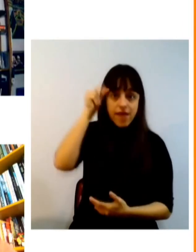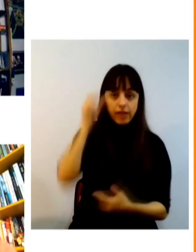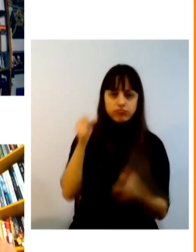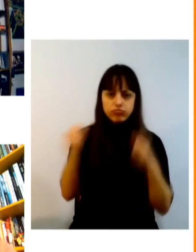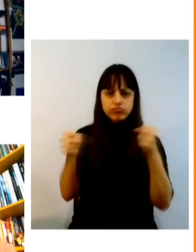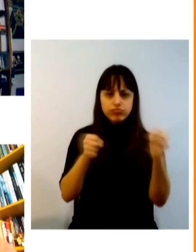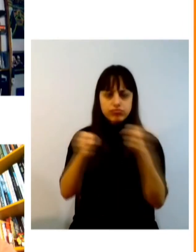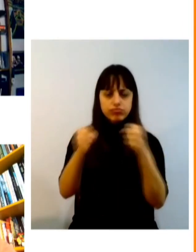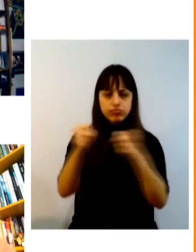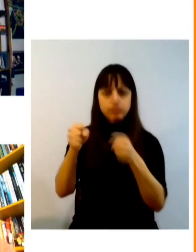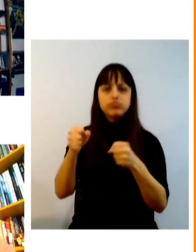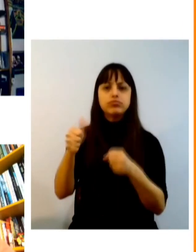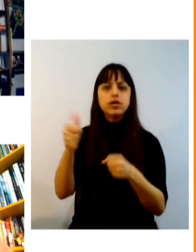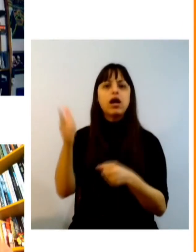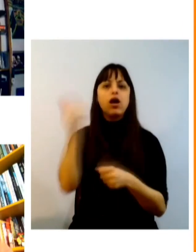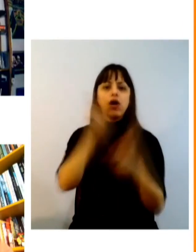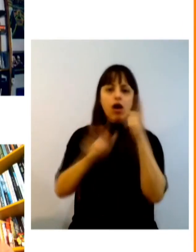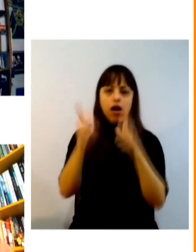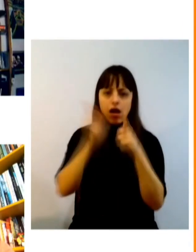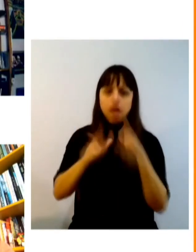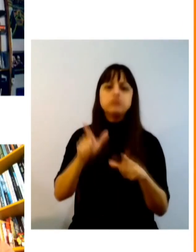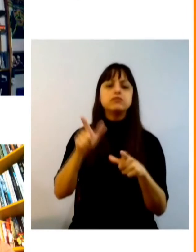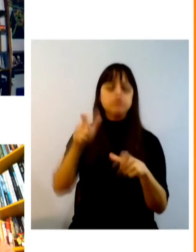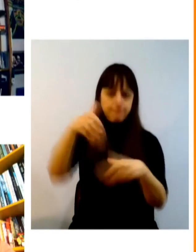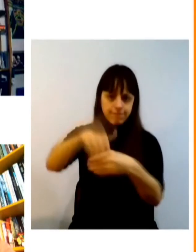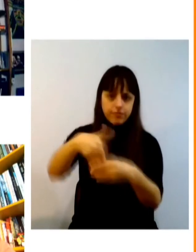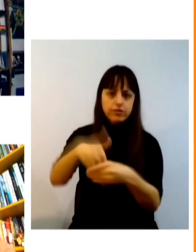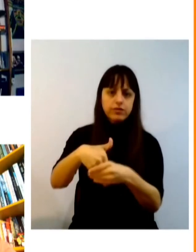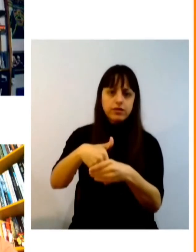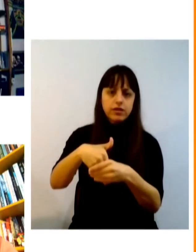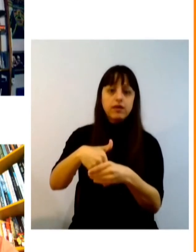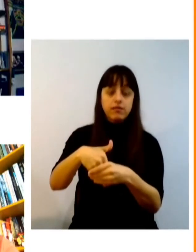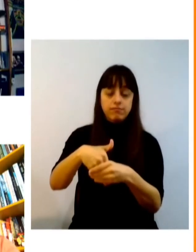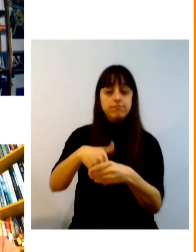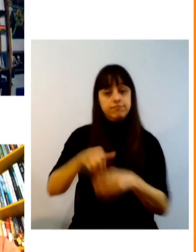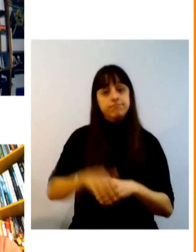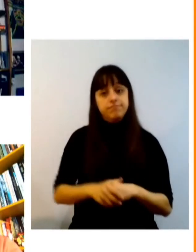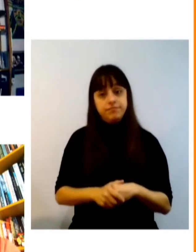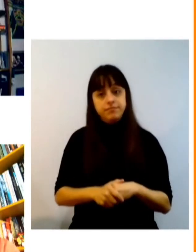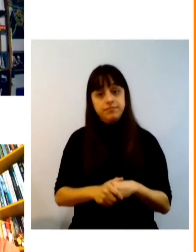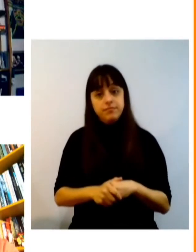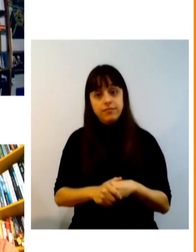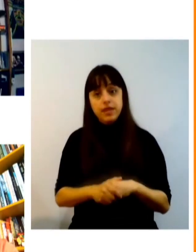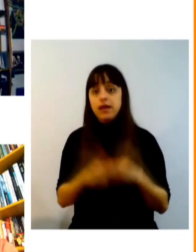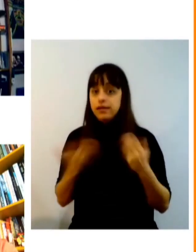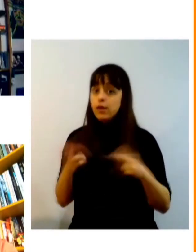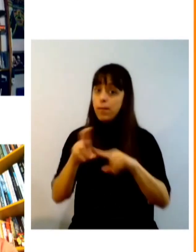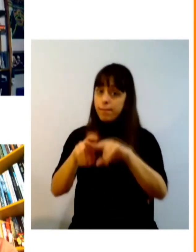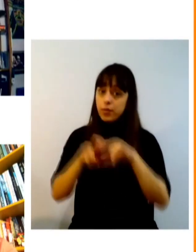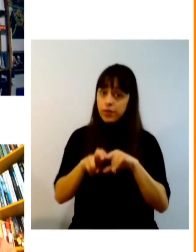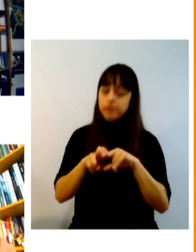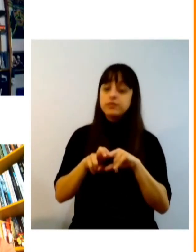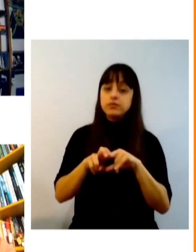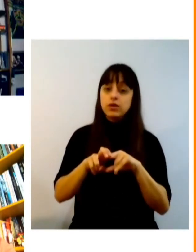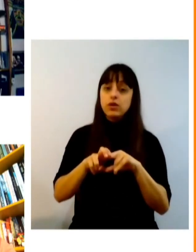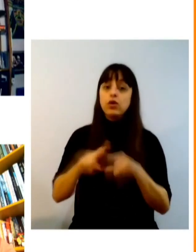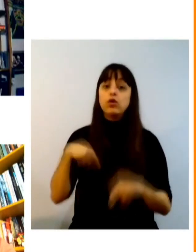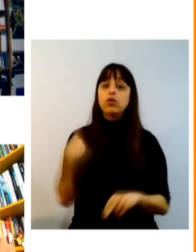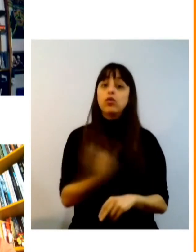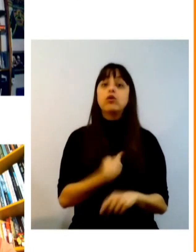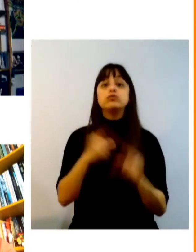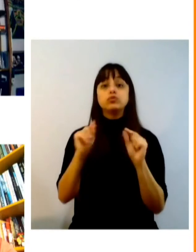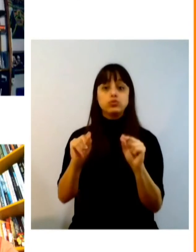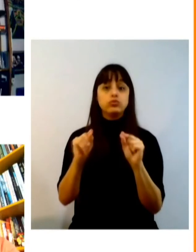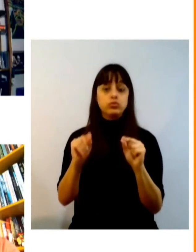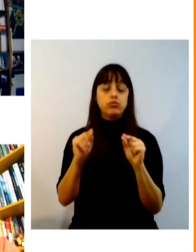nós temos pessoas nos conselhos nós temos as pessoas conquistaram posições e pelo menos